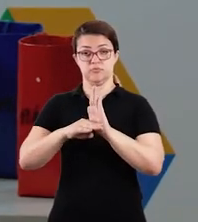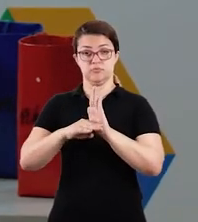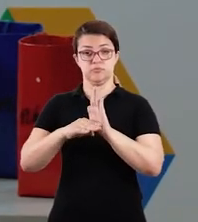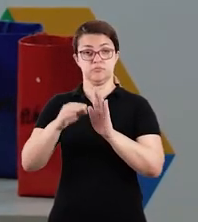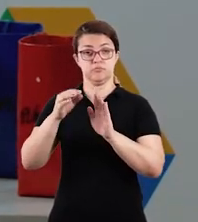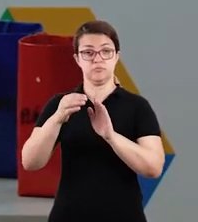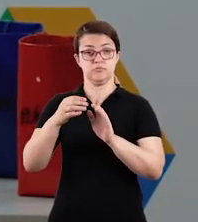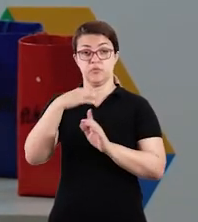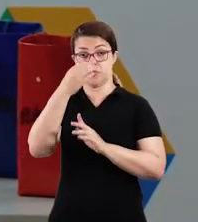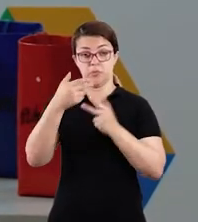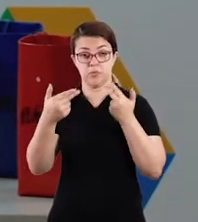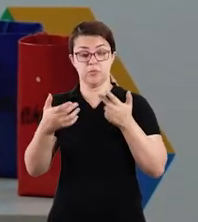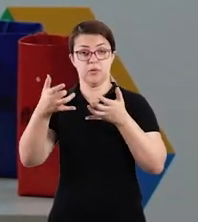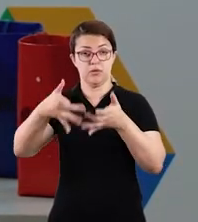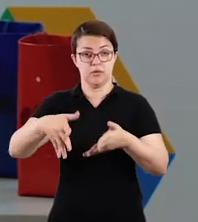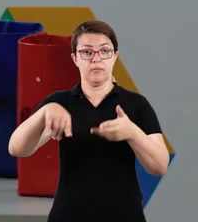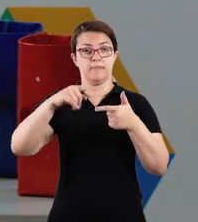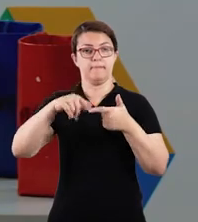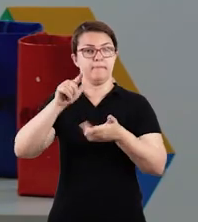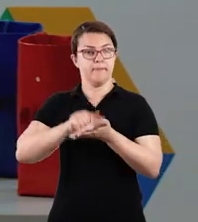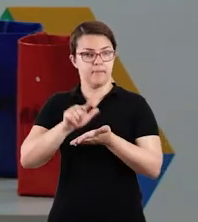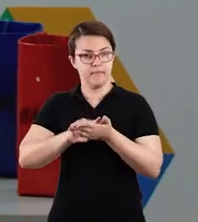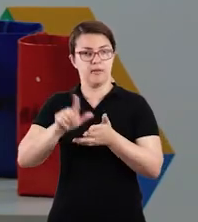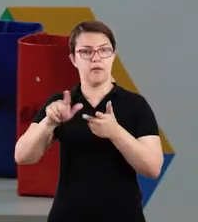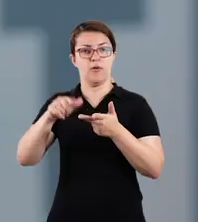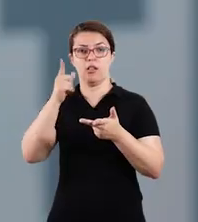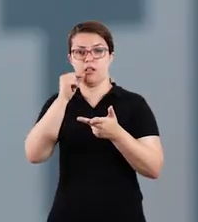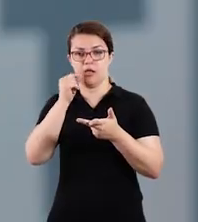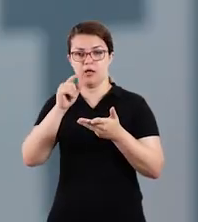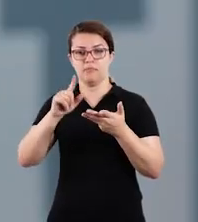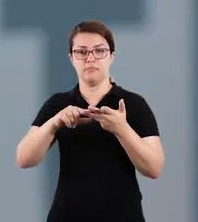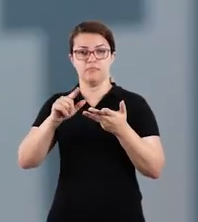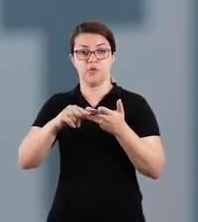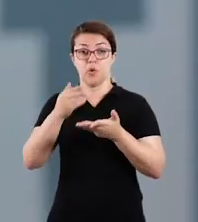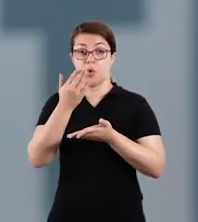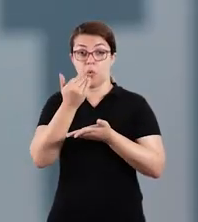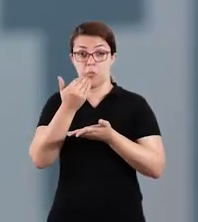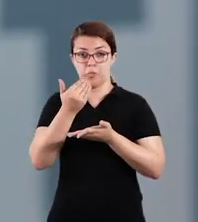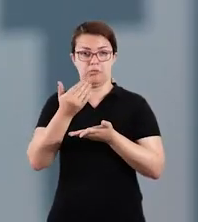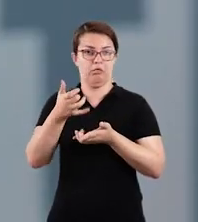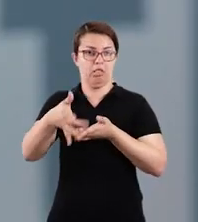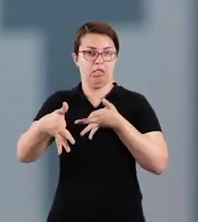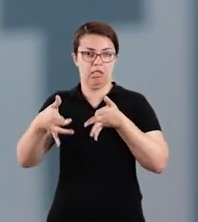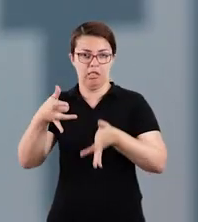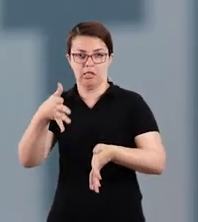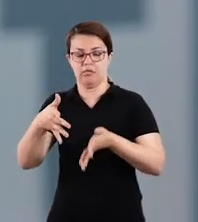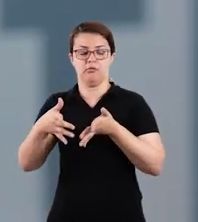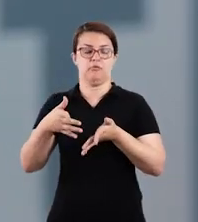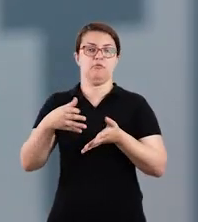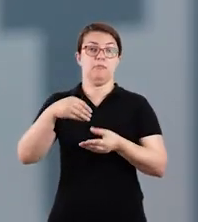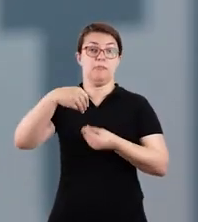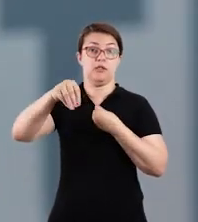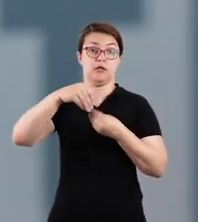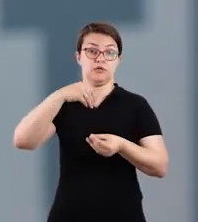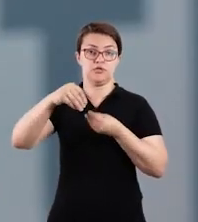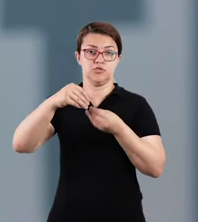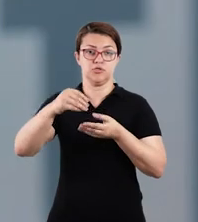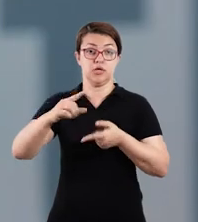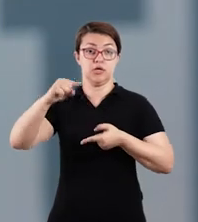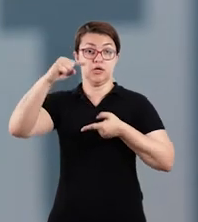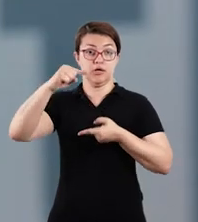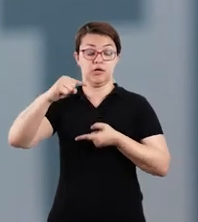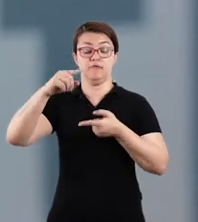que tem casca de frutas, papel, lápis, restos de comida, garrafas plásticas, seringas